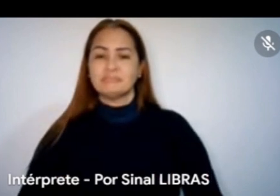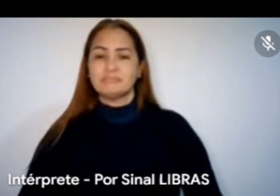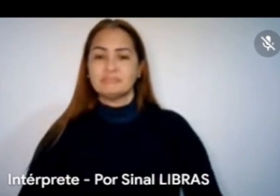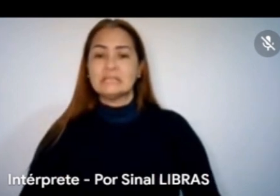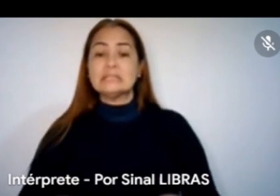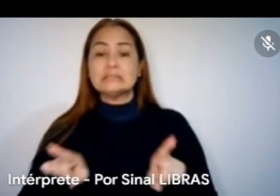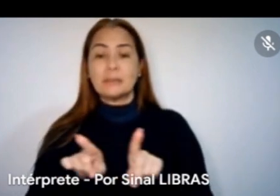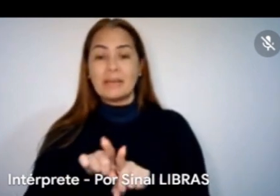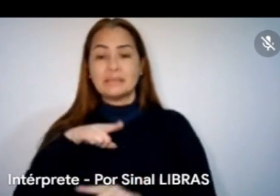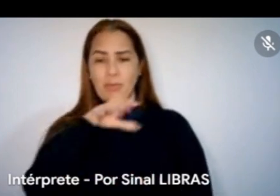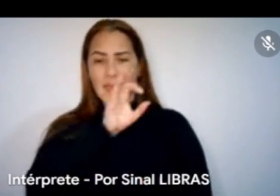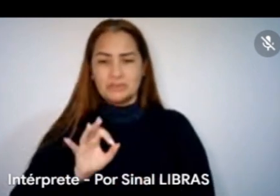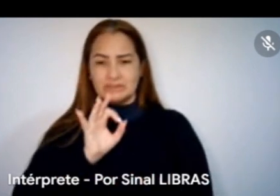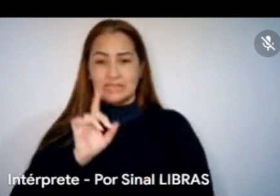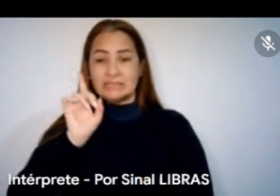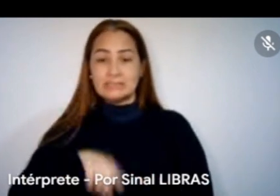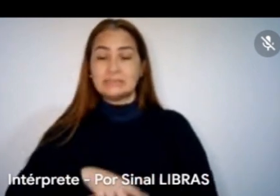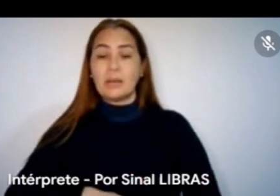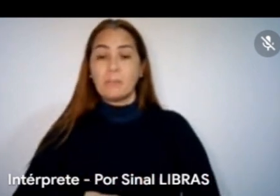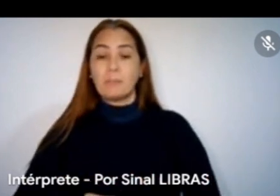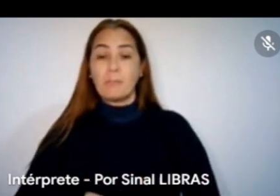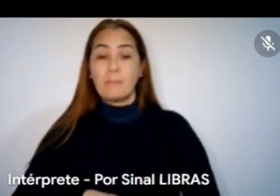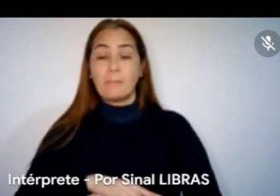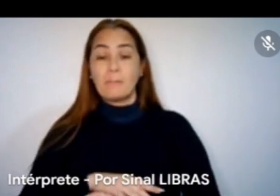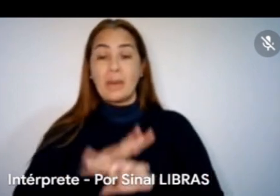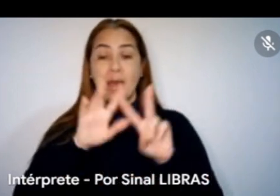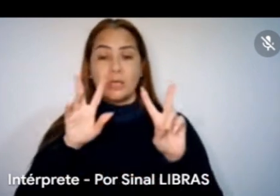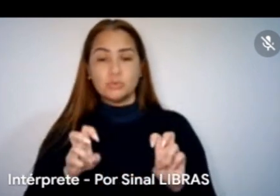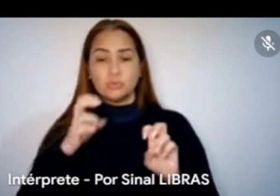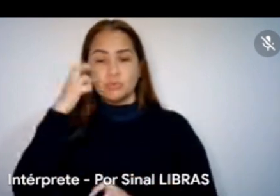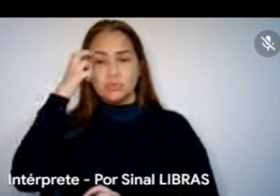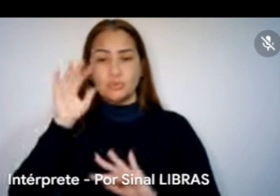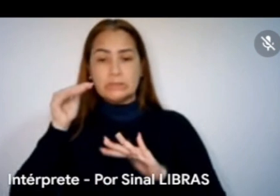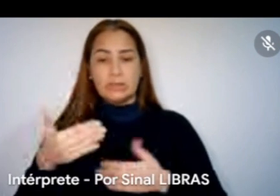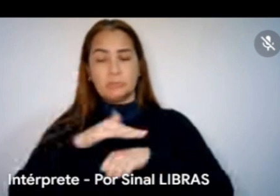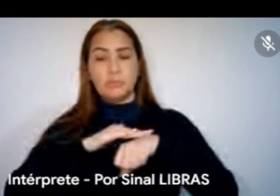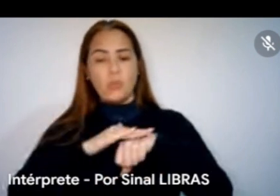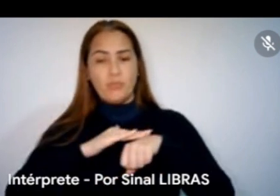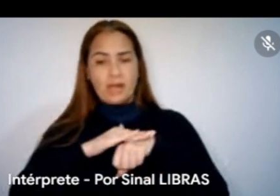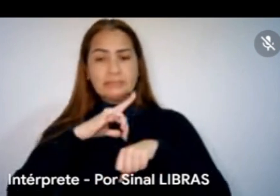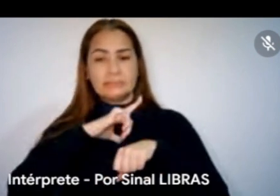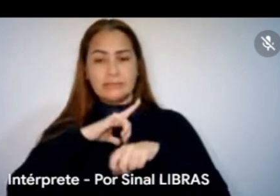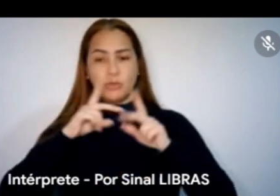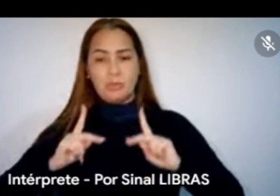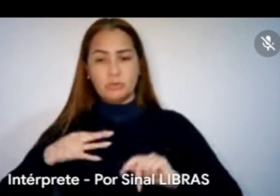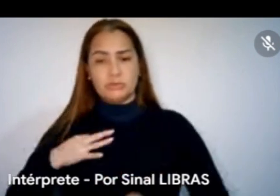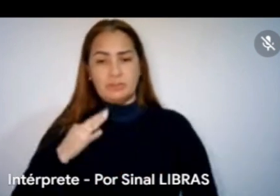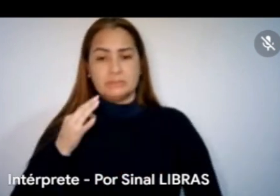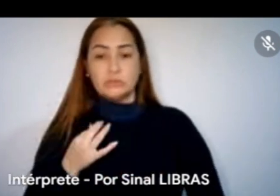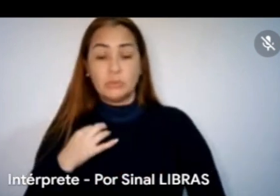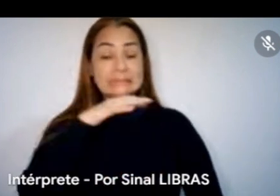que já vem destinada para pontos de cultura. Então, assim, as conversas com as representações desses grupos